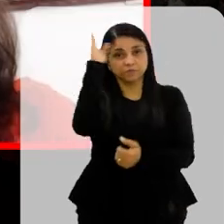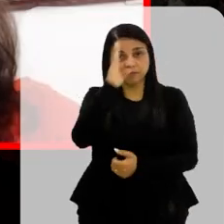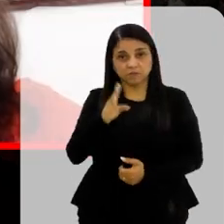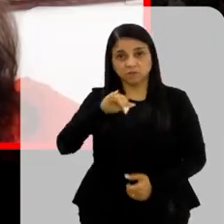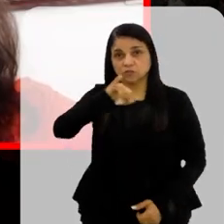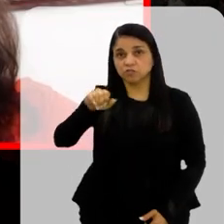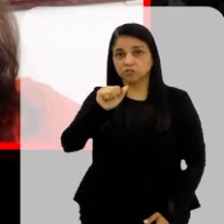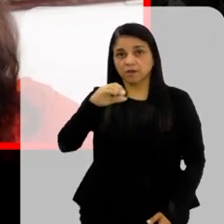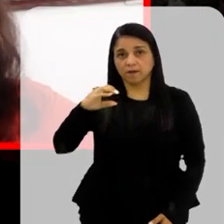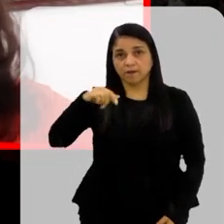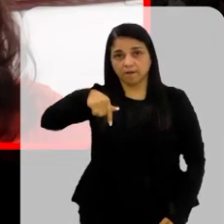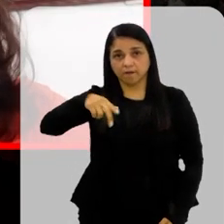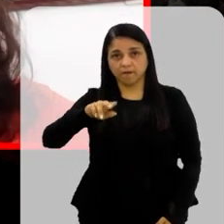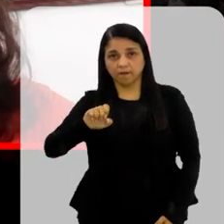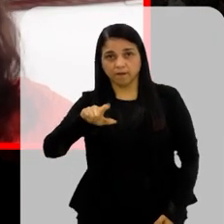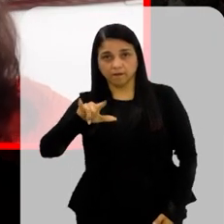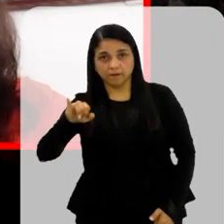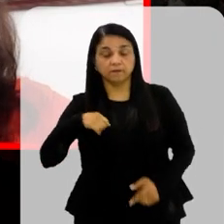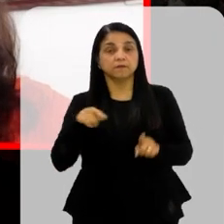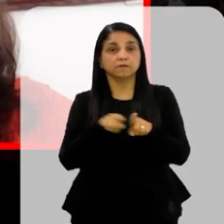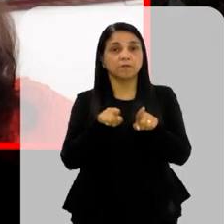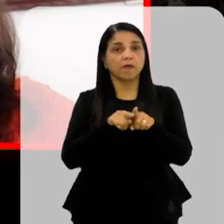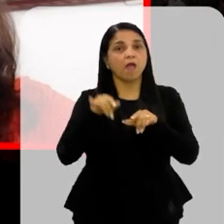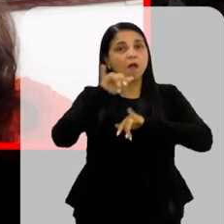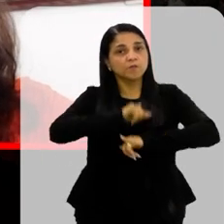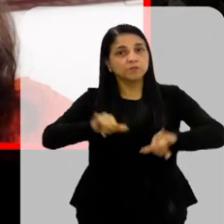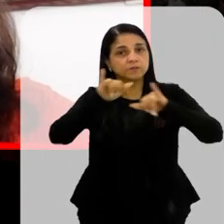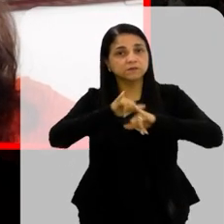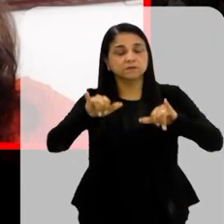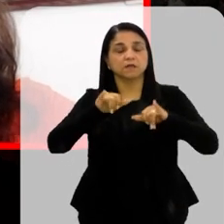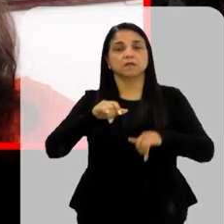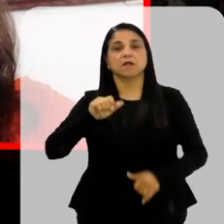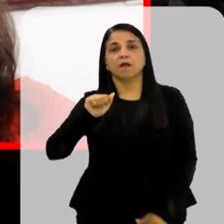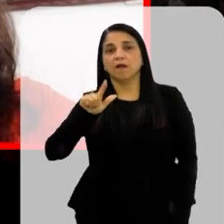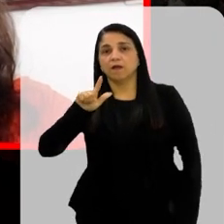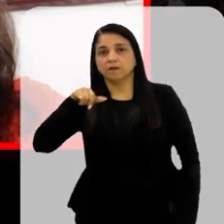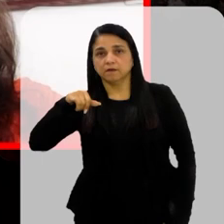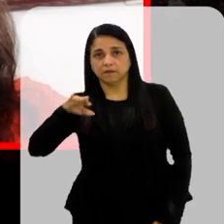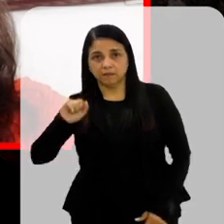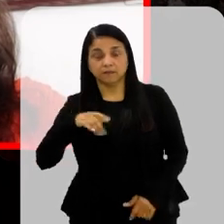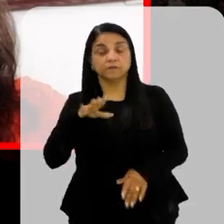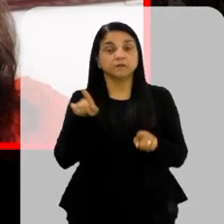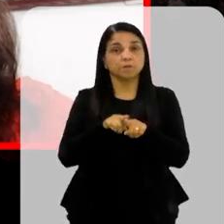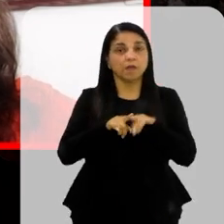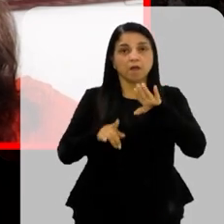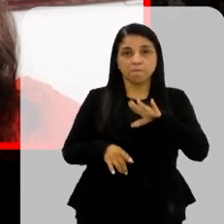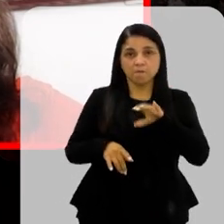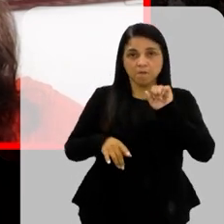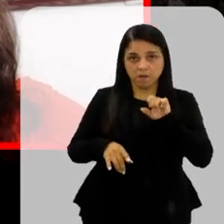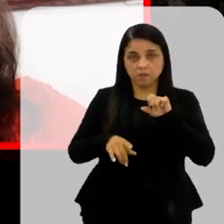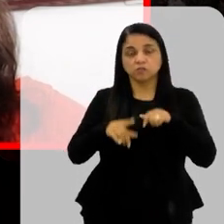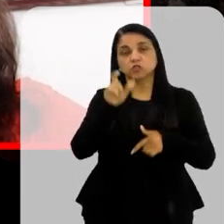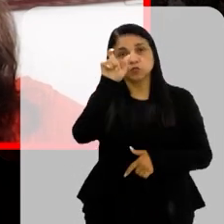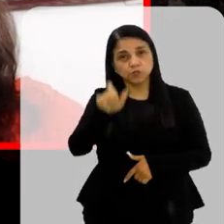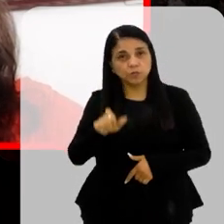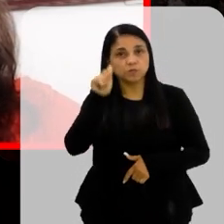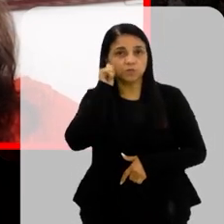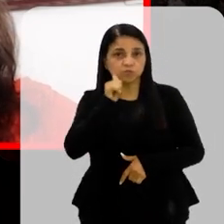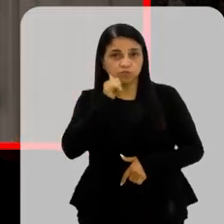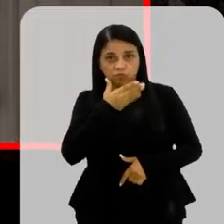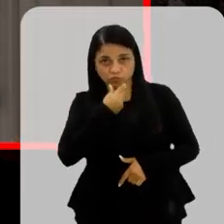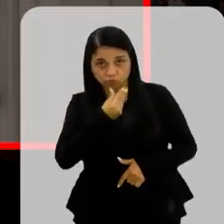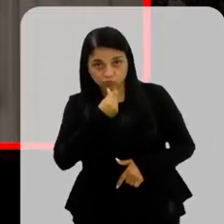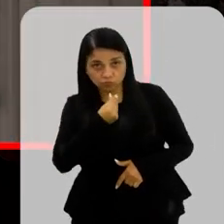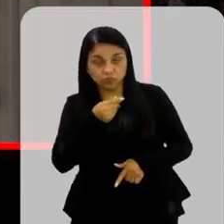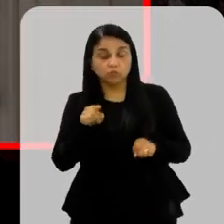Jaqueline Correia E a publicitária Aline Borba, que é mãe de um adolescente portador da doença tipo 1 Doutora